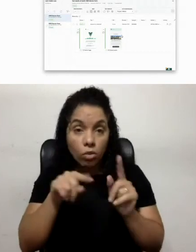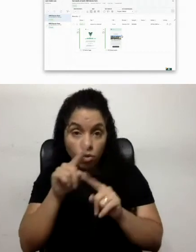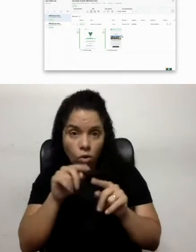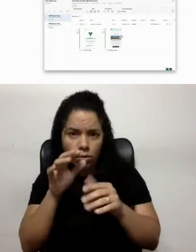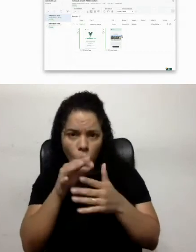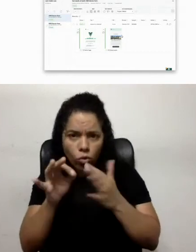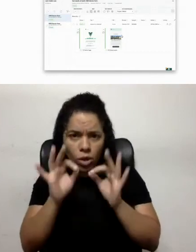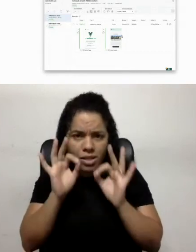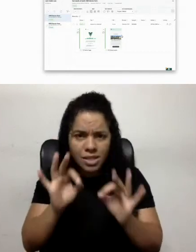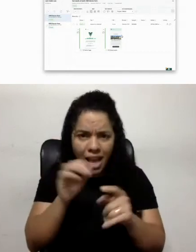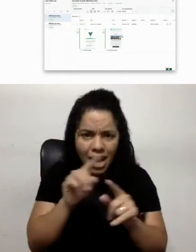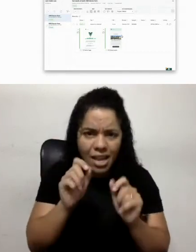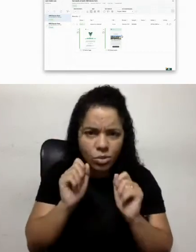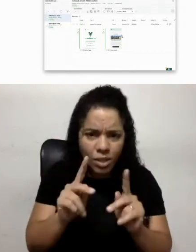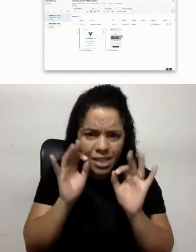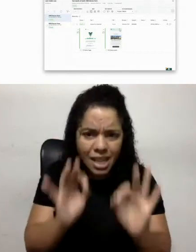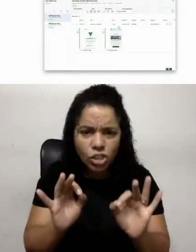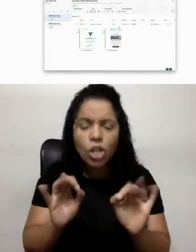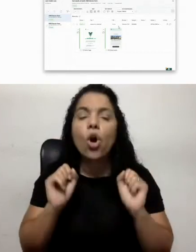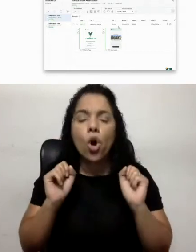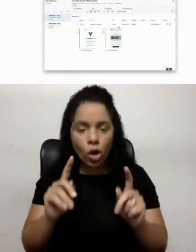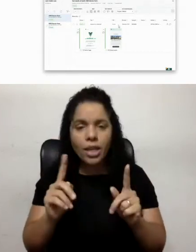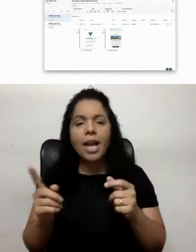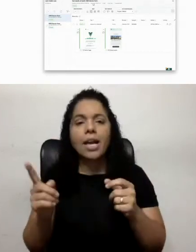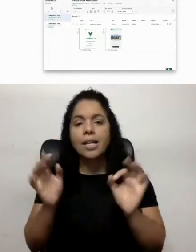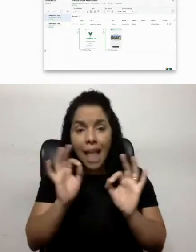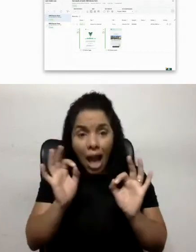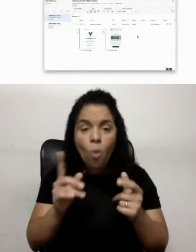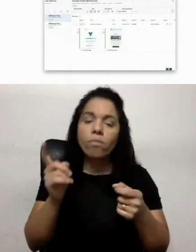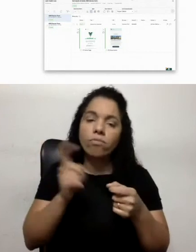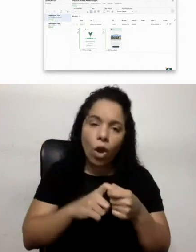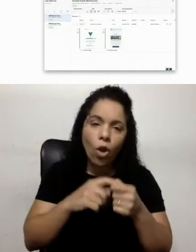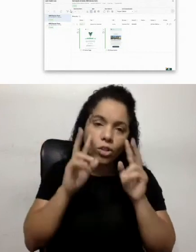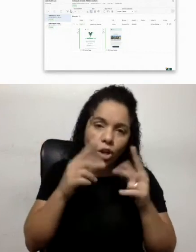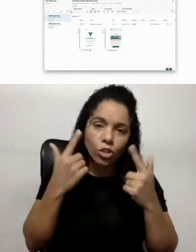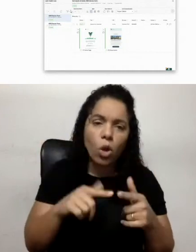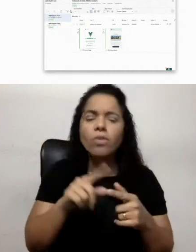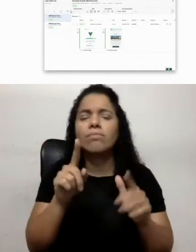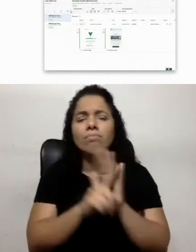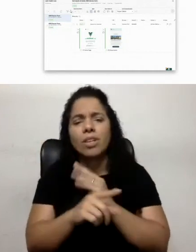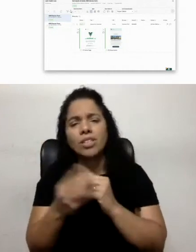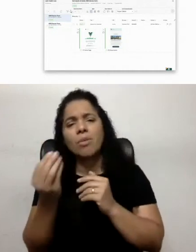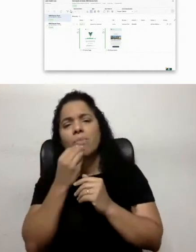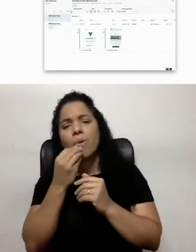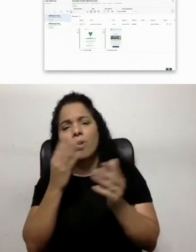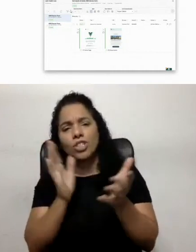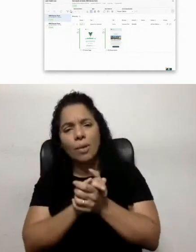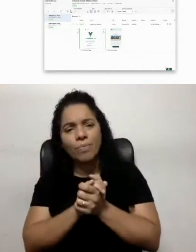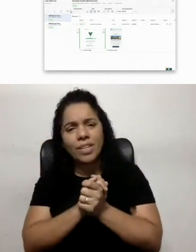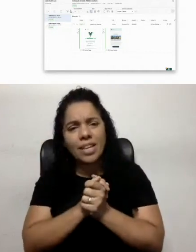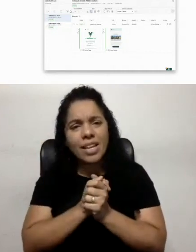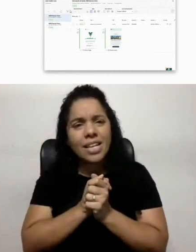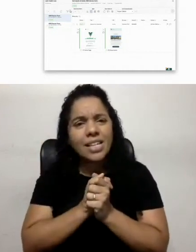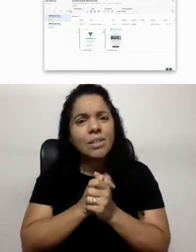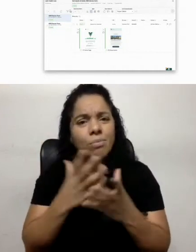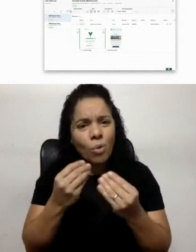Tá, tá tudo certinho, não tá? Então vamos lá olhar novamente. Aí vocês devem estar se perguntando, poxa, é bastante